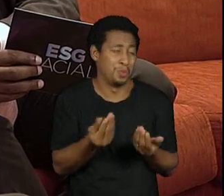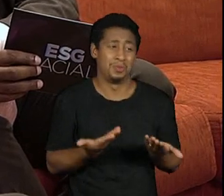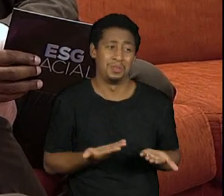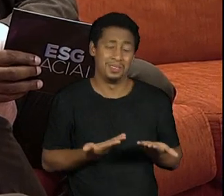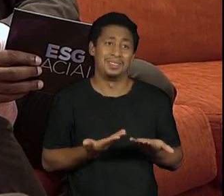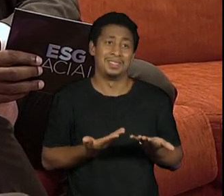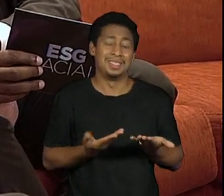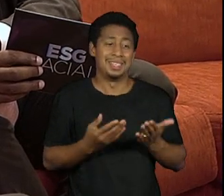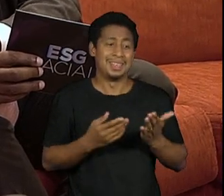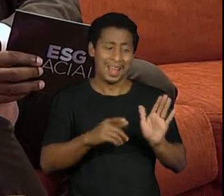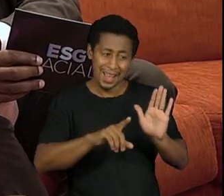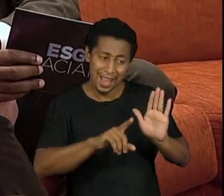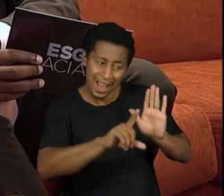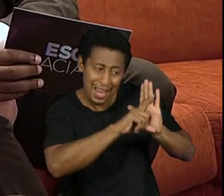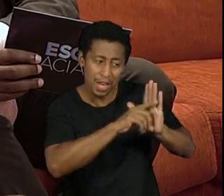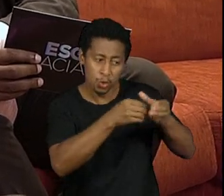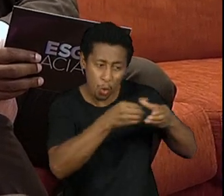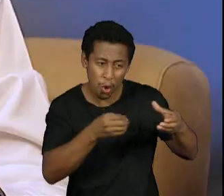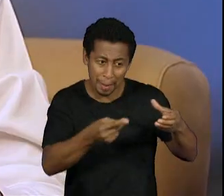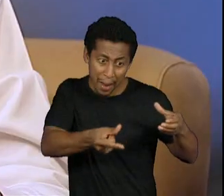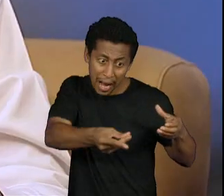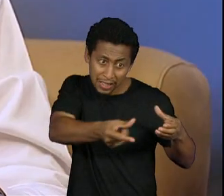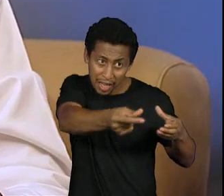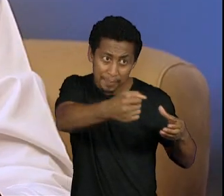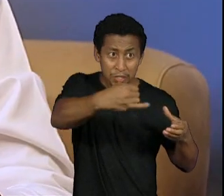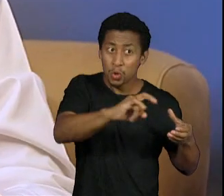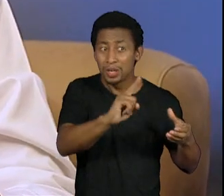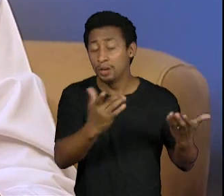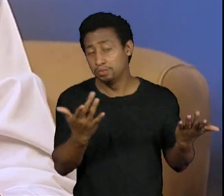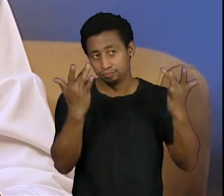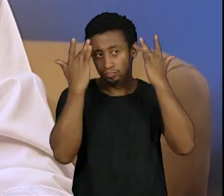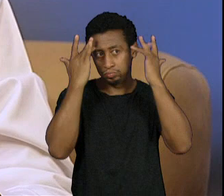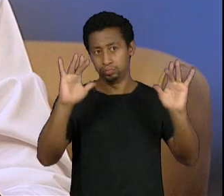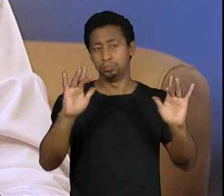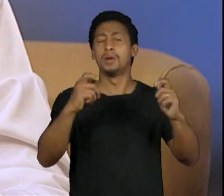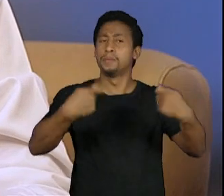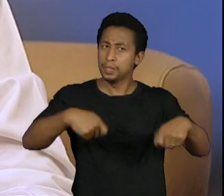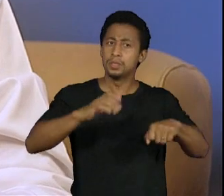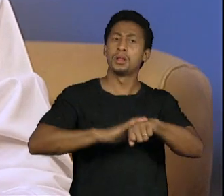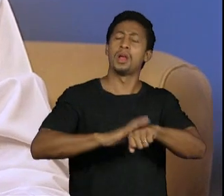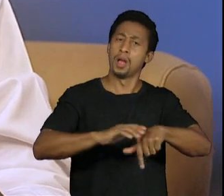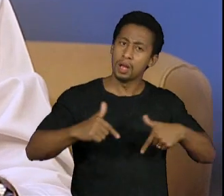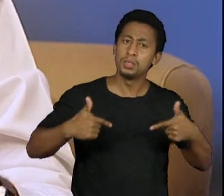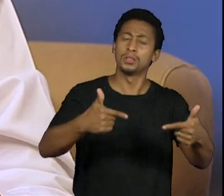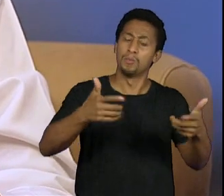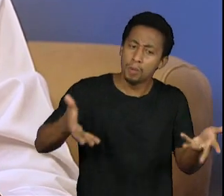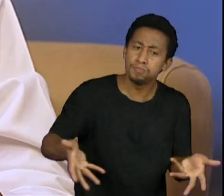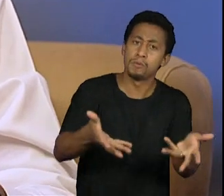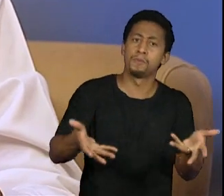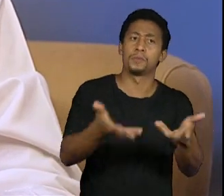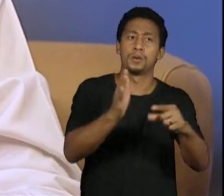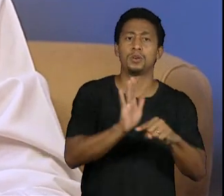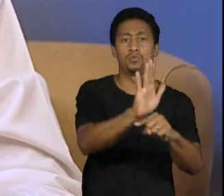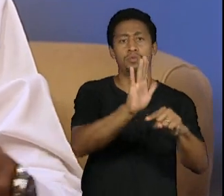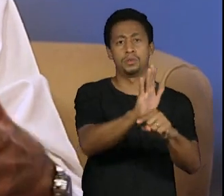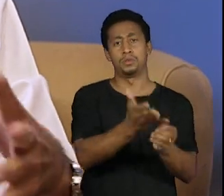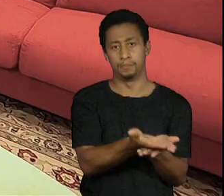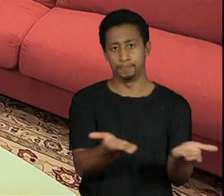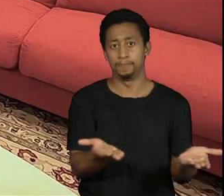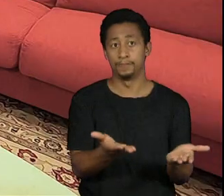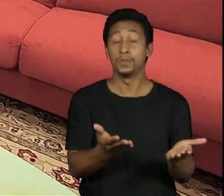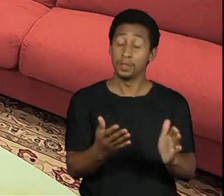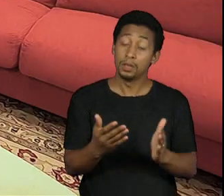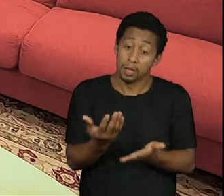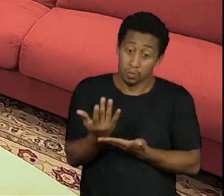a incapacidade de mobilização com ações concretas também pode não ocorrer No nosso caso nós colocamos